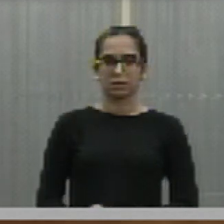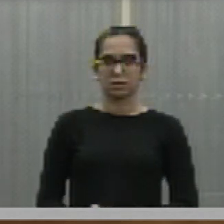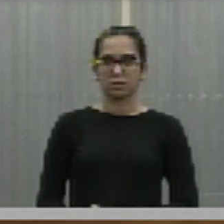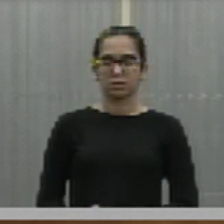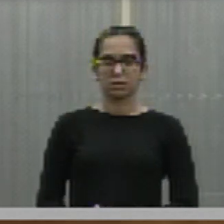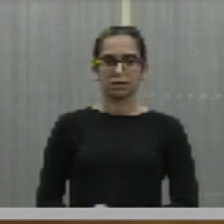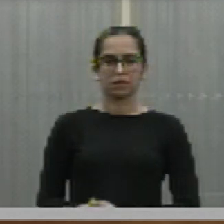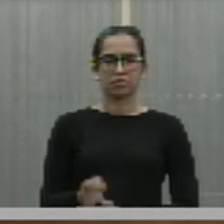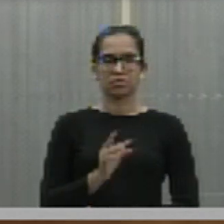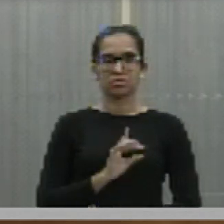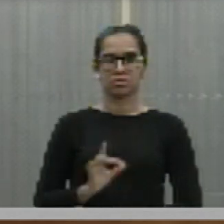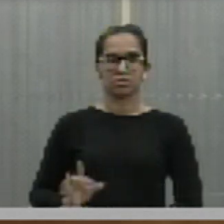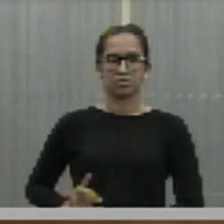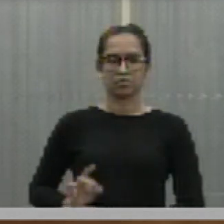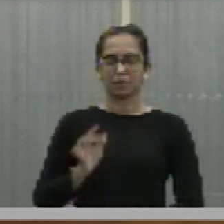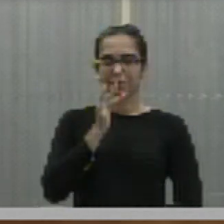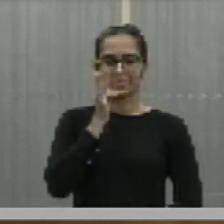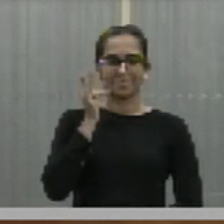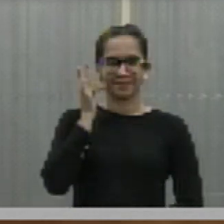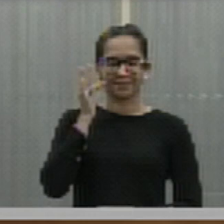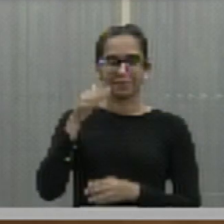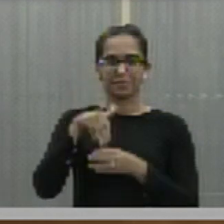Deputado Dr. Felipe, sim.